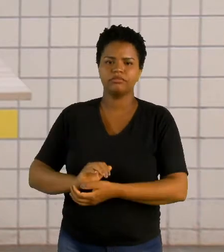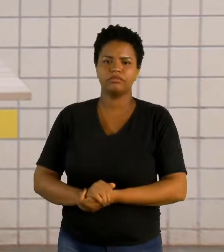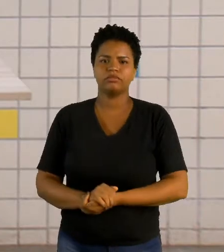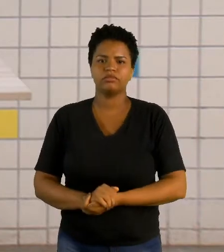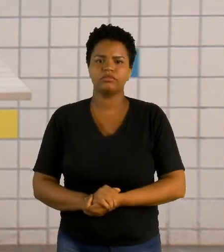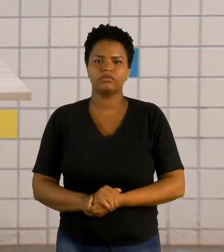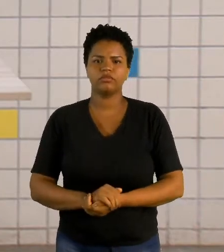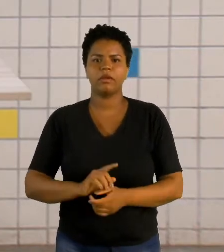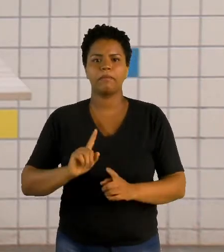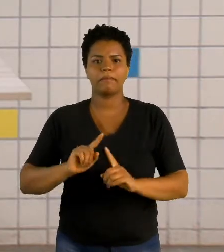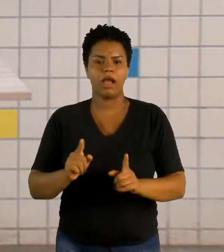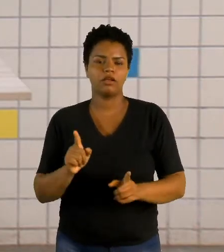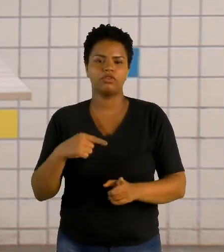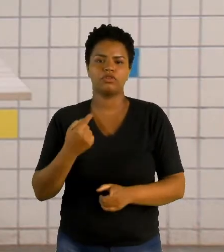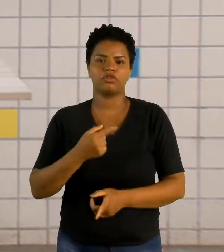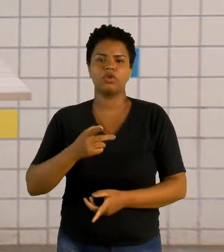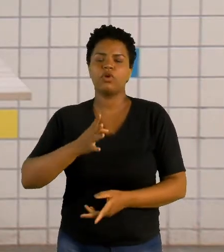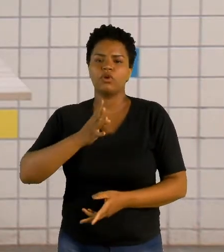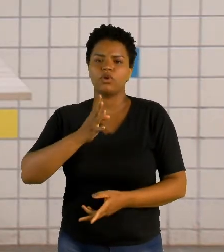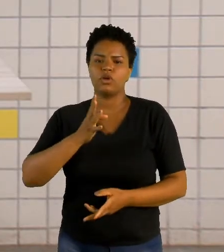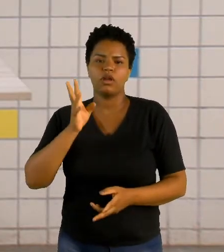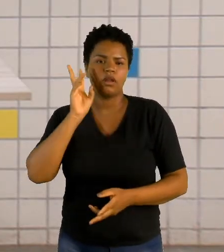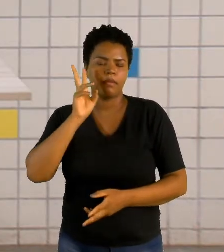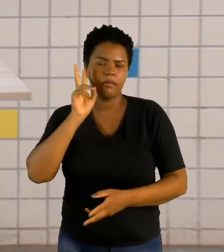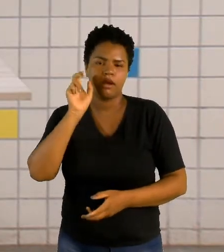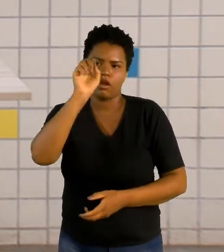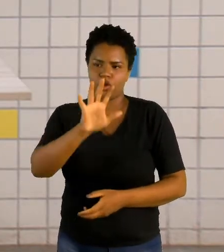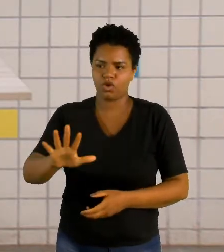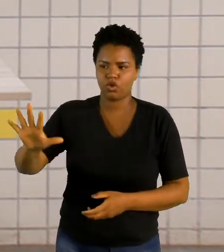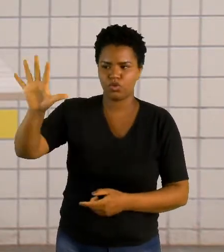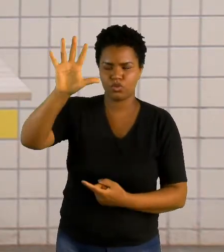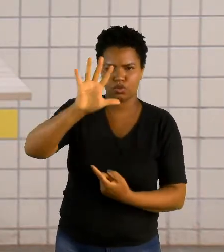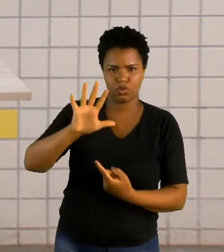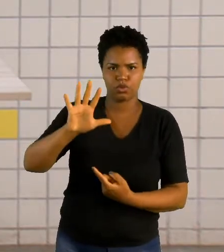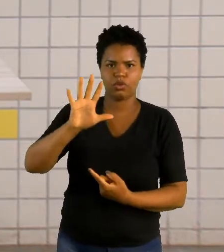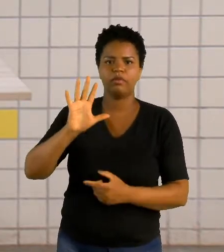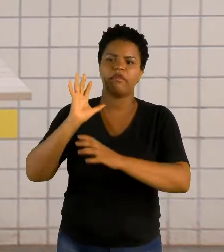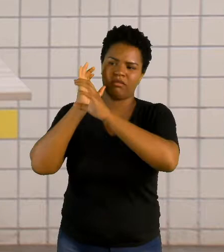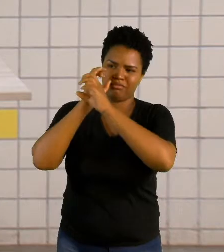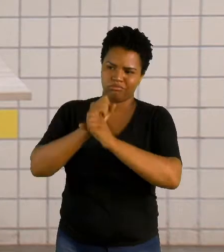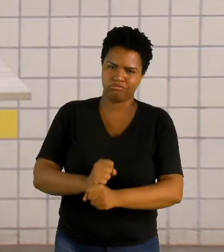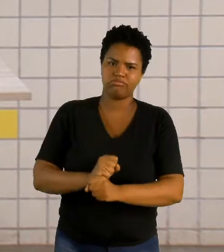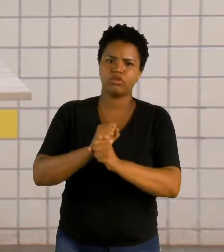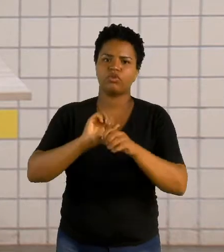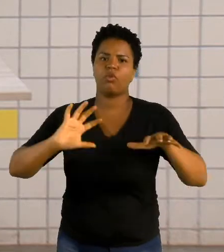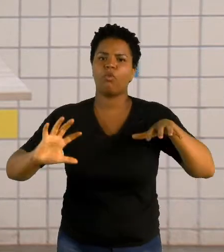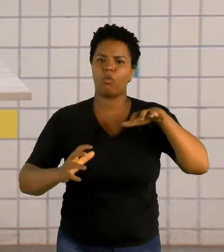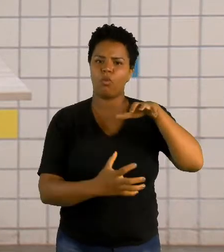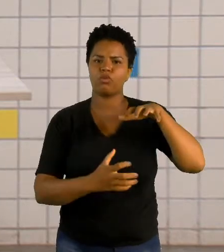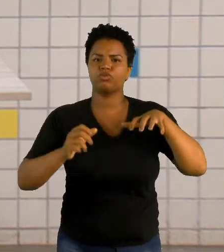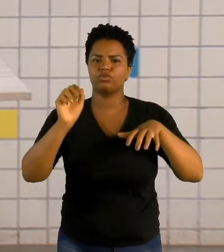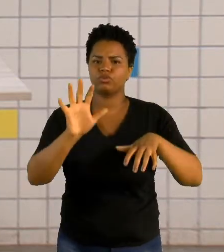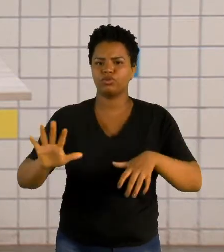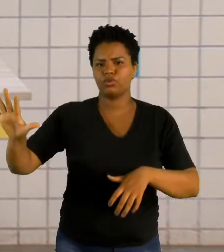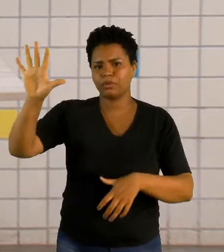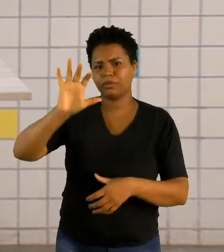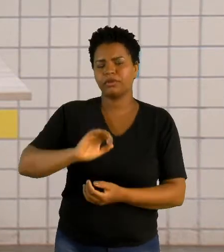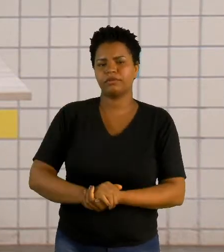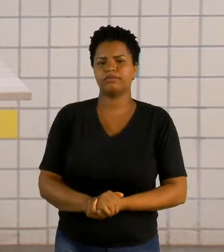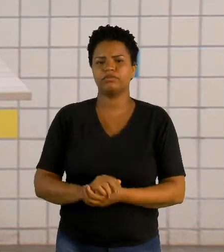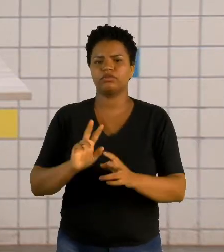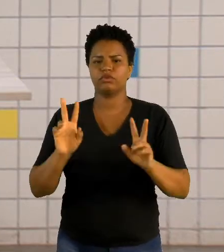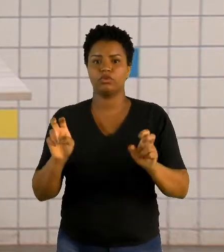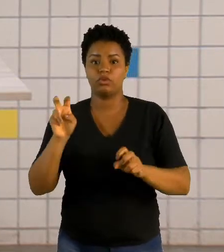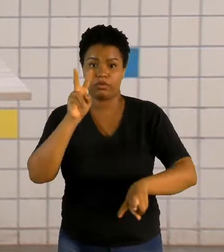questão da Europa. Então, nós vamos fazer uma breve recapitulação falando sobre o continente europeu, falando sobre a visão